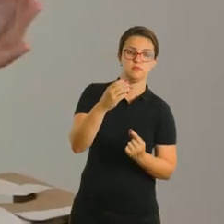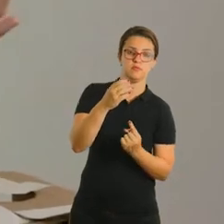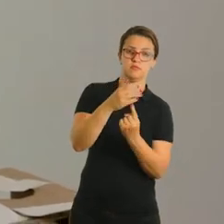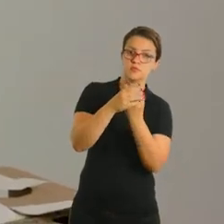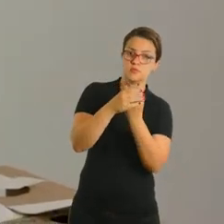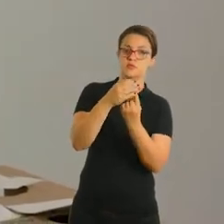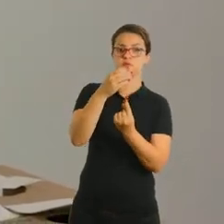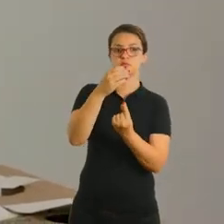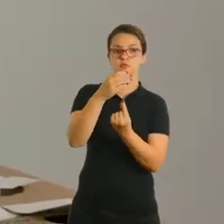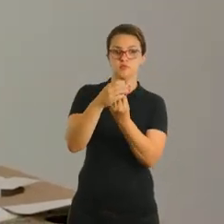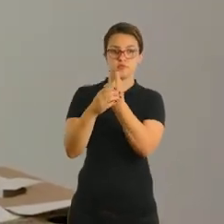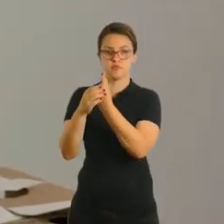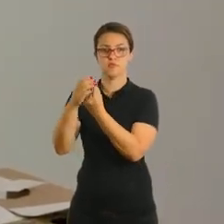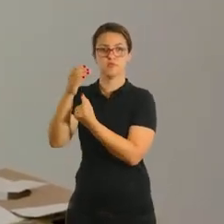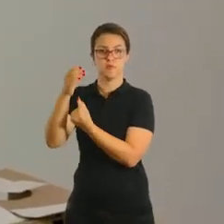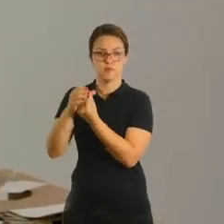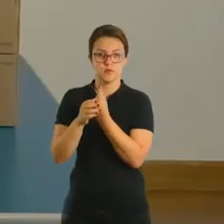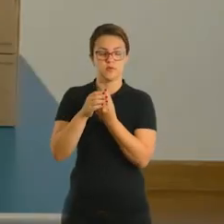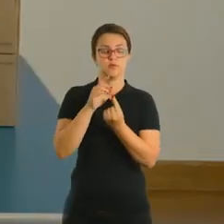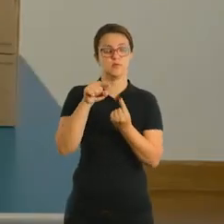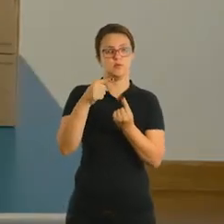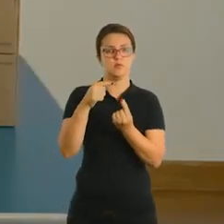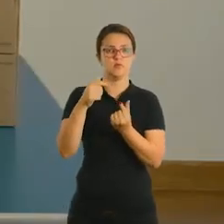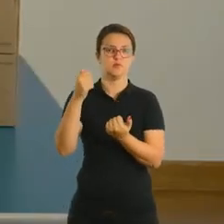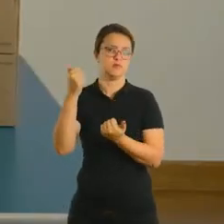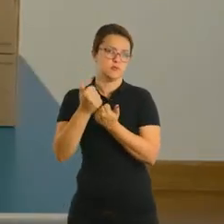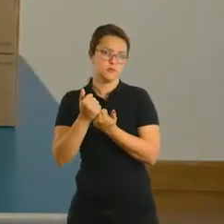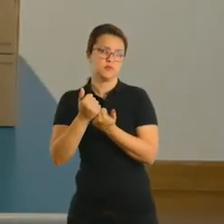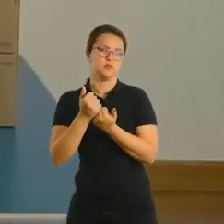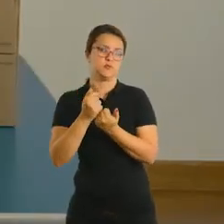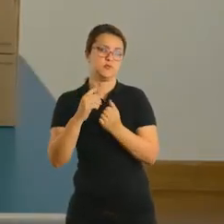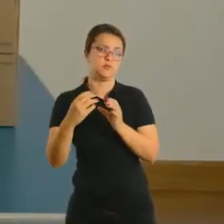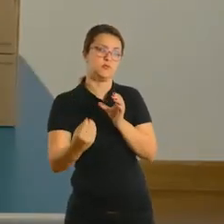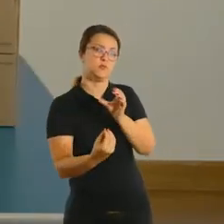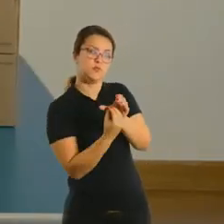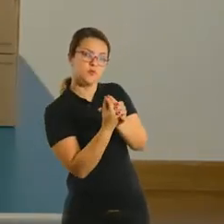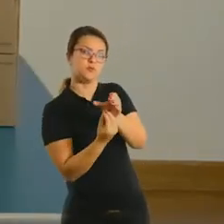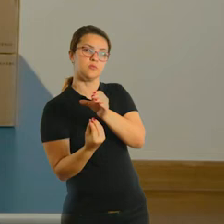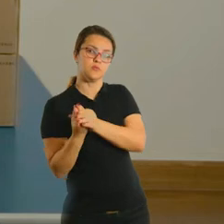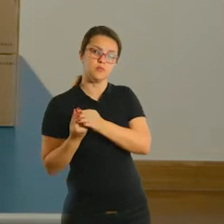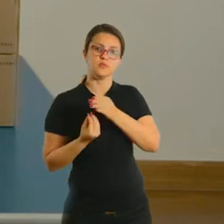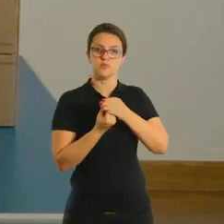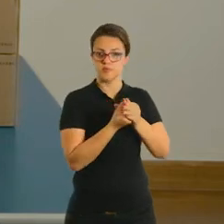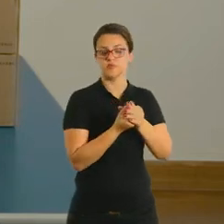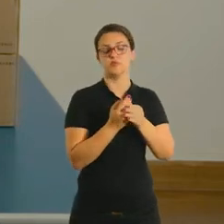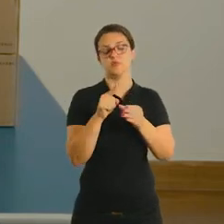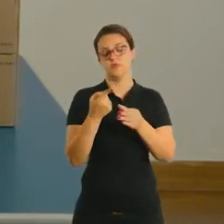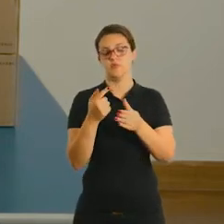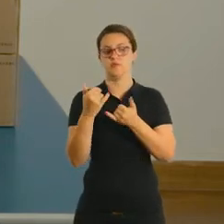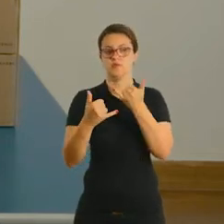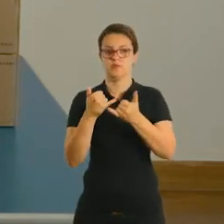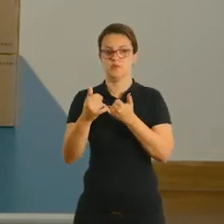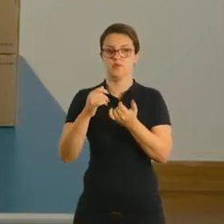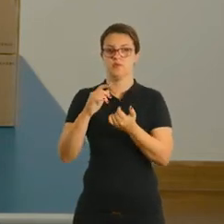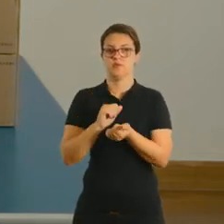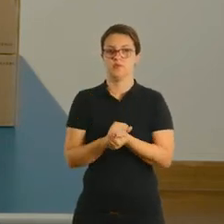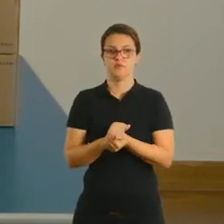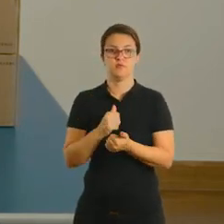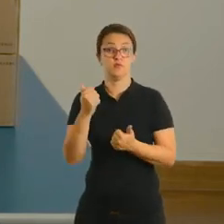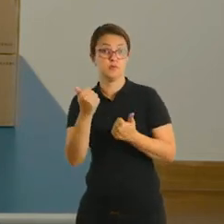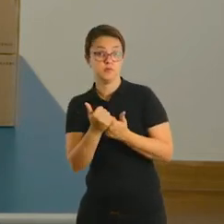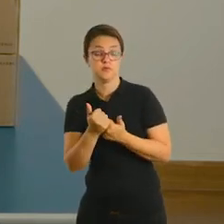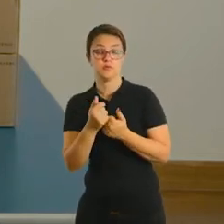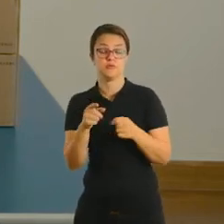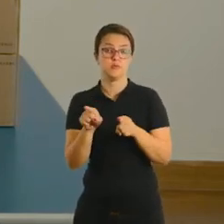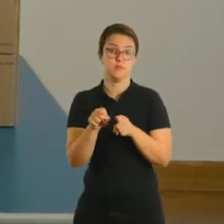você troca com a criança, deixa ele também colocar o brinquedinho para você ir acertando, troque de lado e vocês vão brincando. Mudem o tamanho